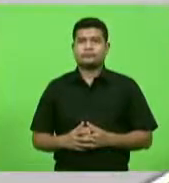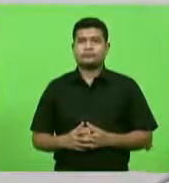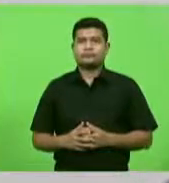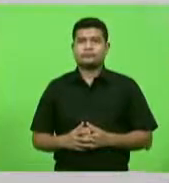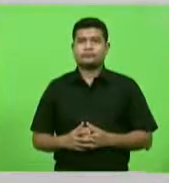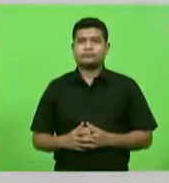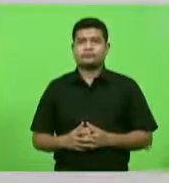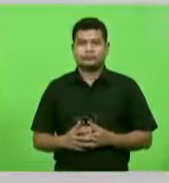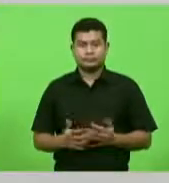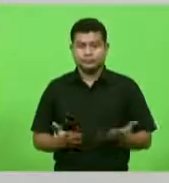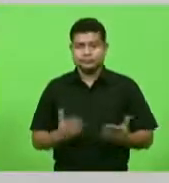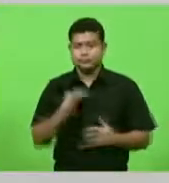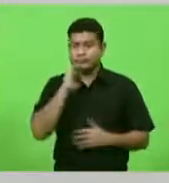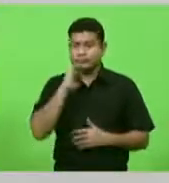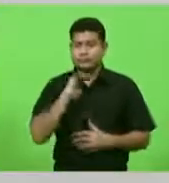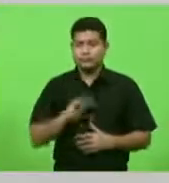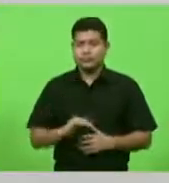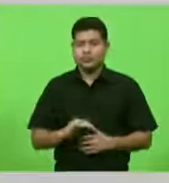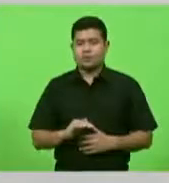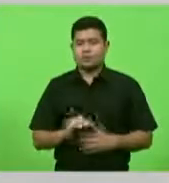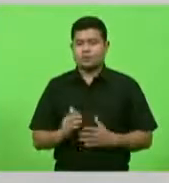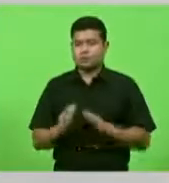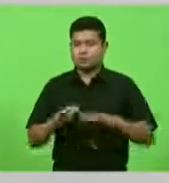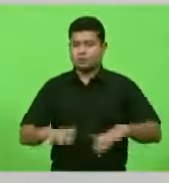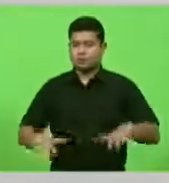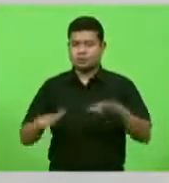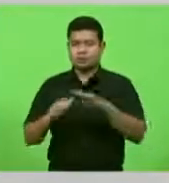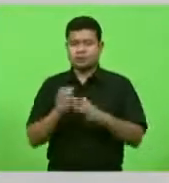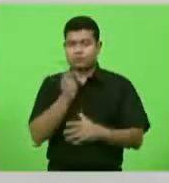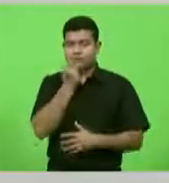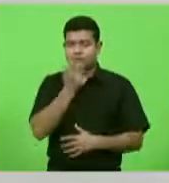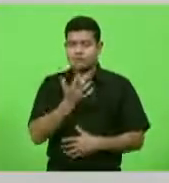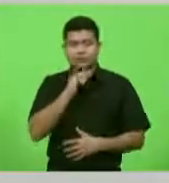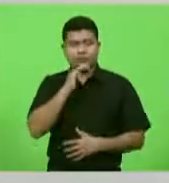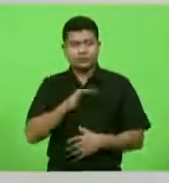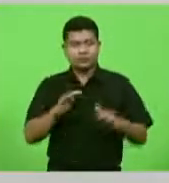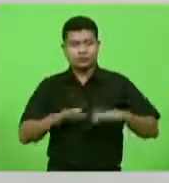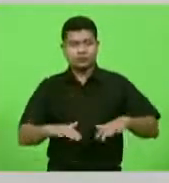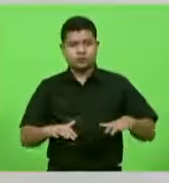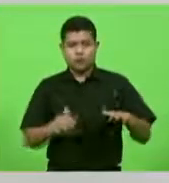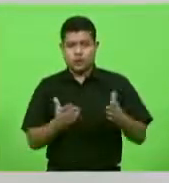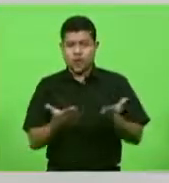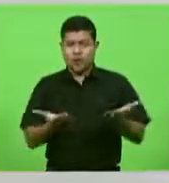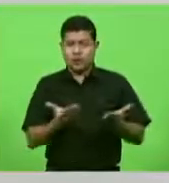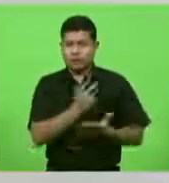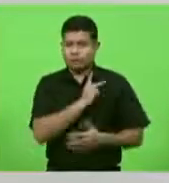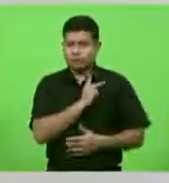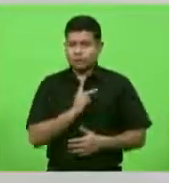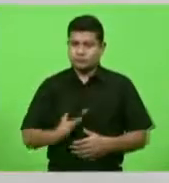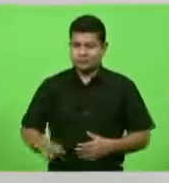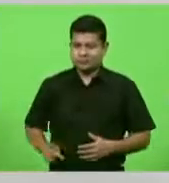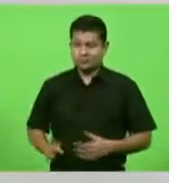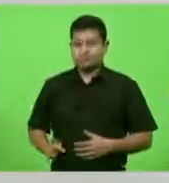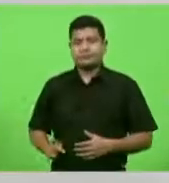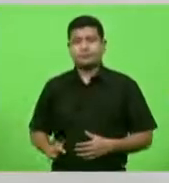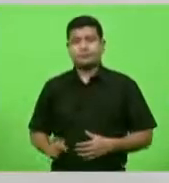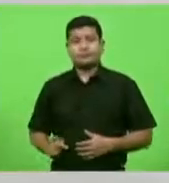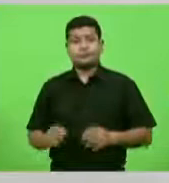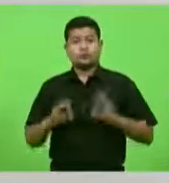Muito bem, boa tarde, senhor presidente. Boa tarde, deputados, a todos que nos acompanham pela TVA,